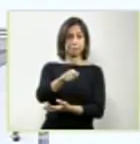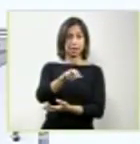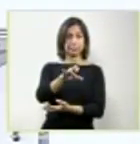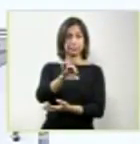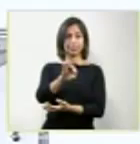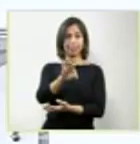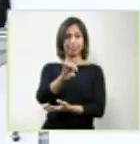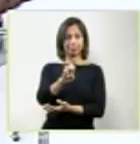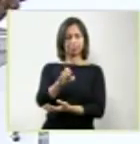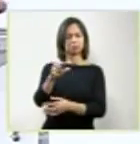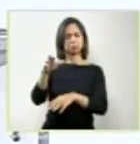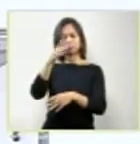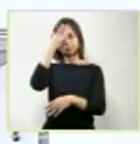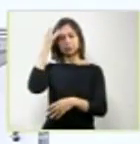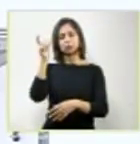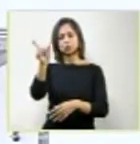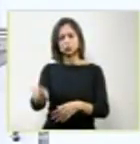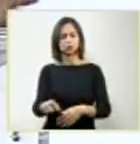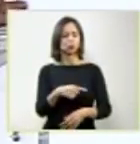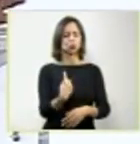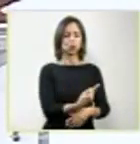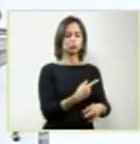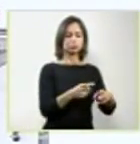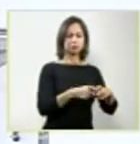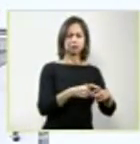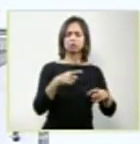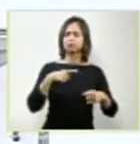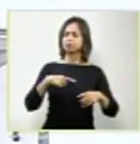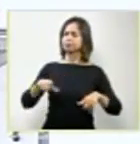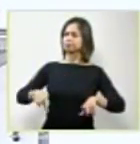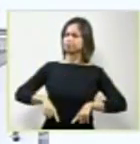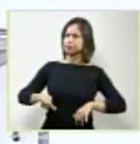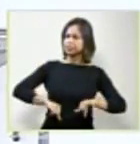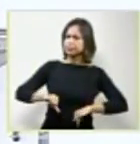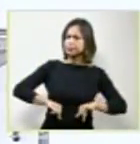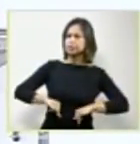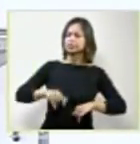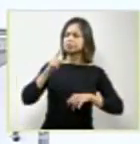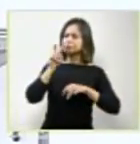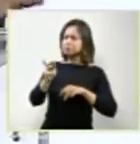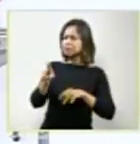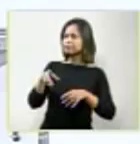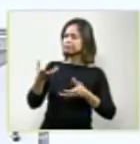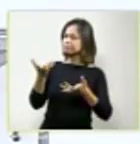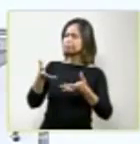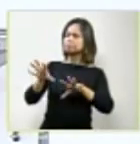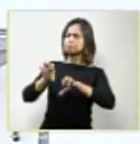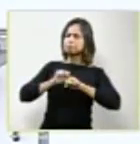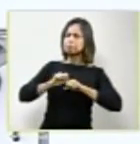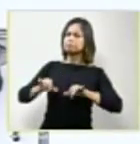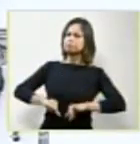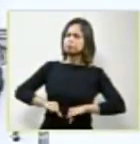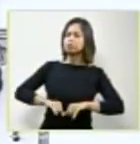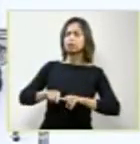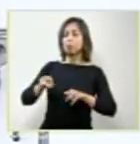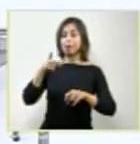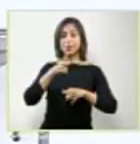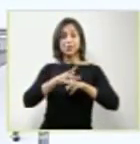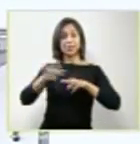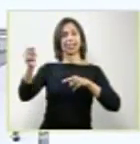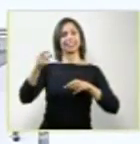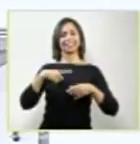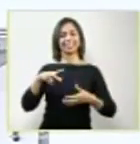Participamos de suas dores, dos seus sorrisos, participamos de suas vitórias, de suas derrotas,